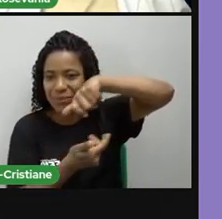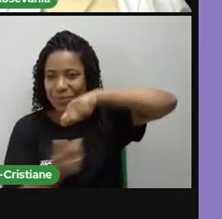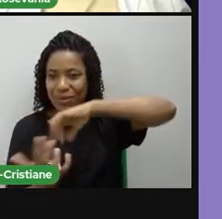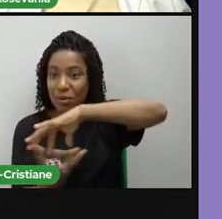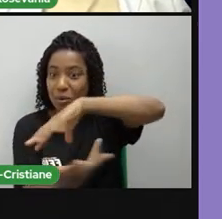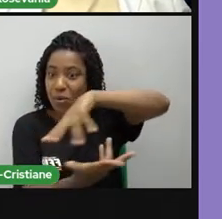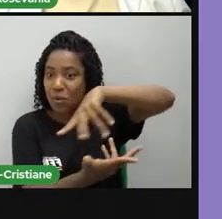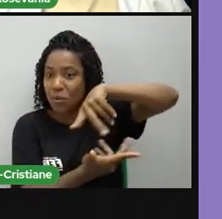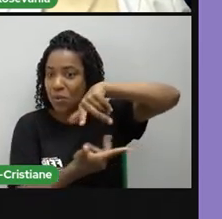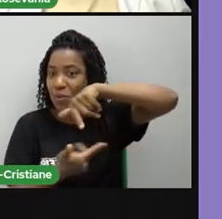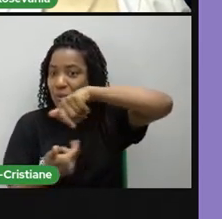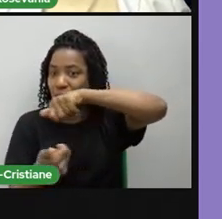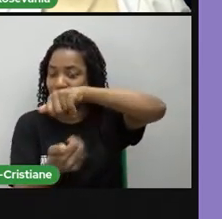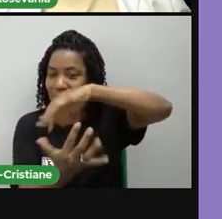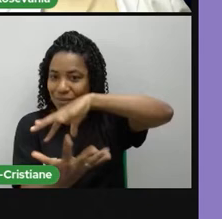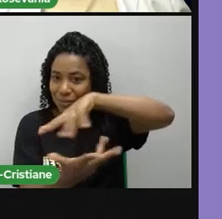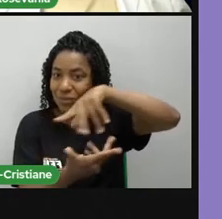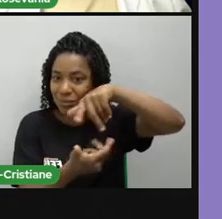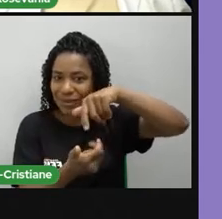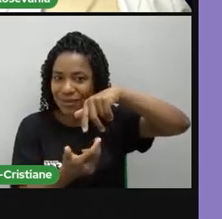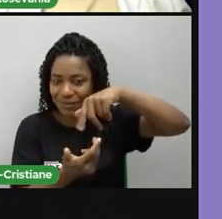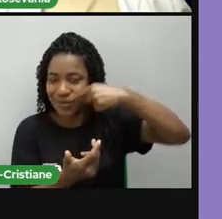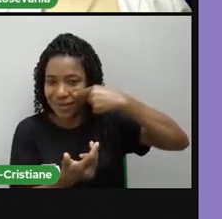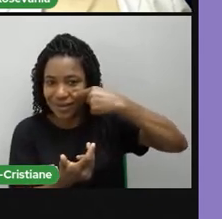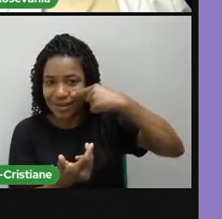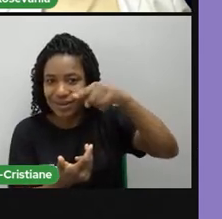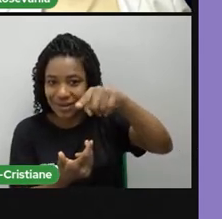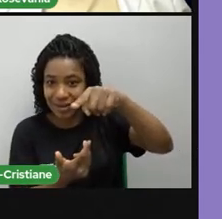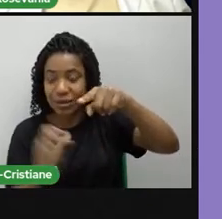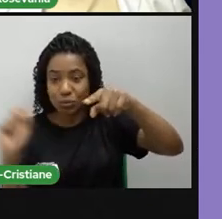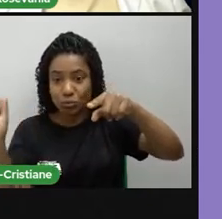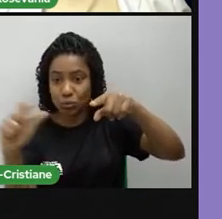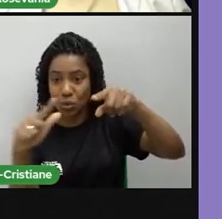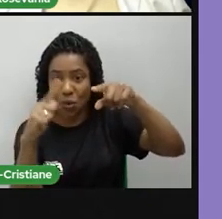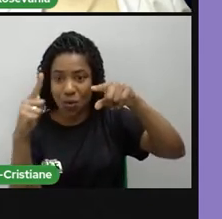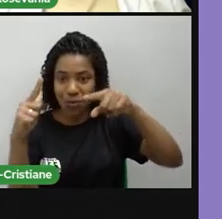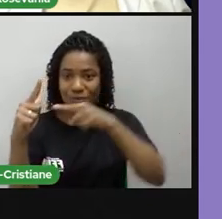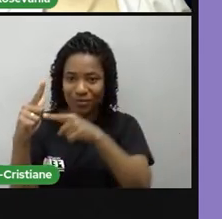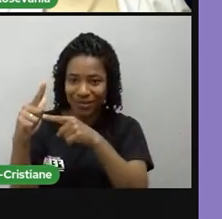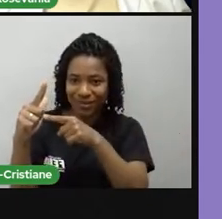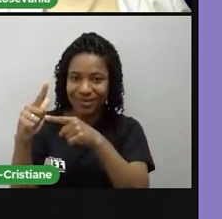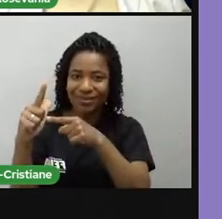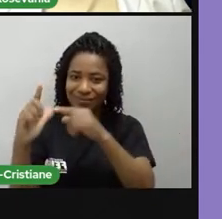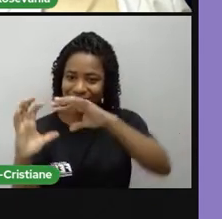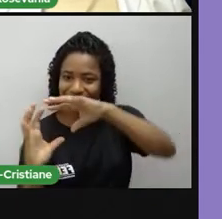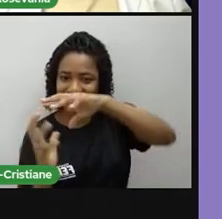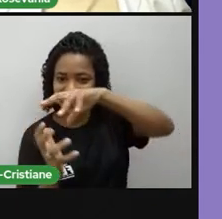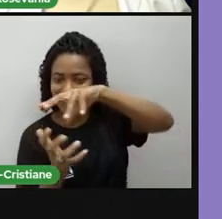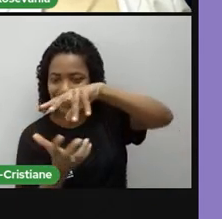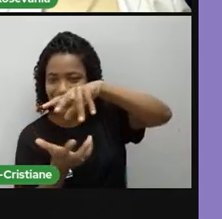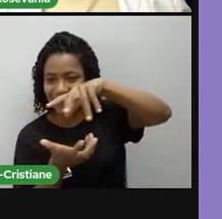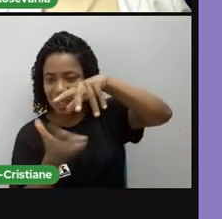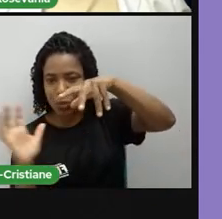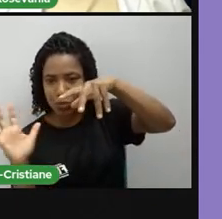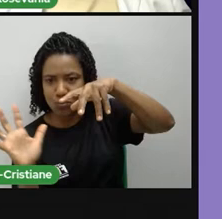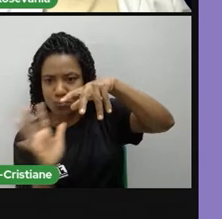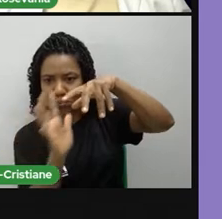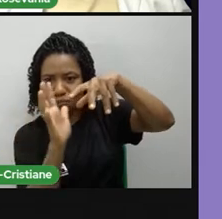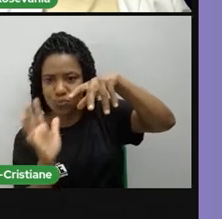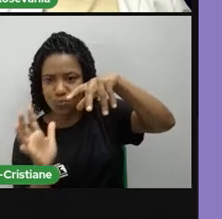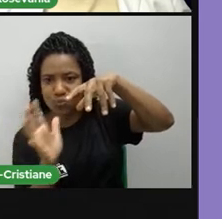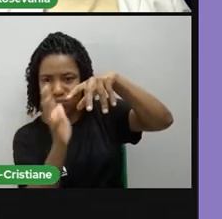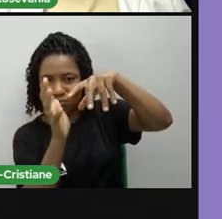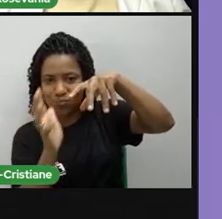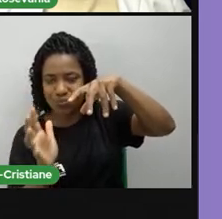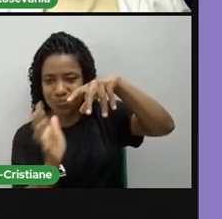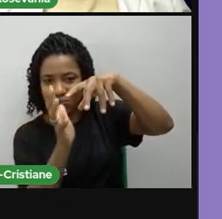vai mostrando essa parte iluminada, e a parte que não está iluminada. Ó, perceberam aqui? Depois, vocês vão entender que